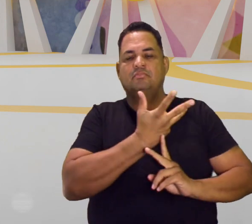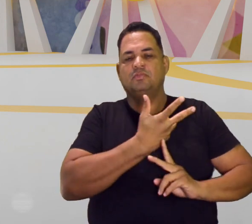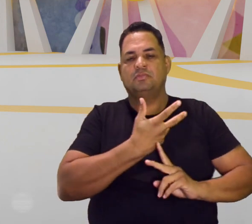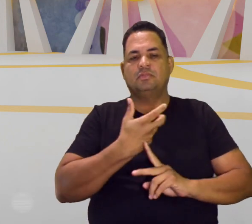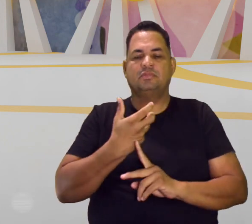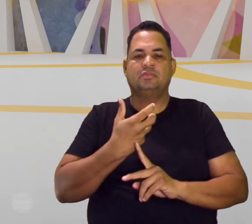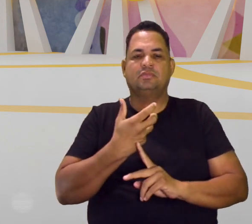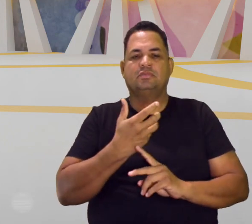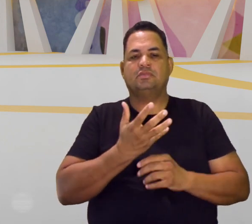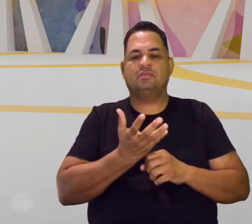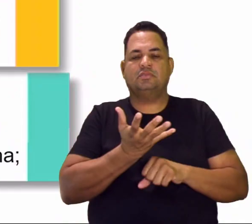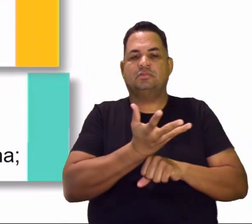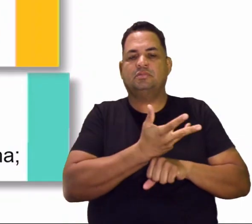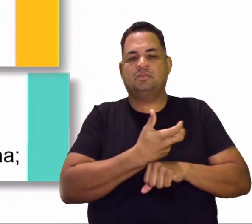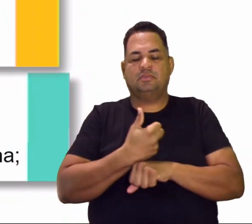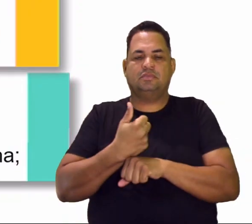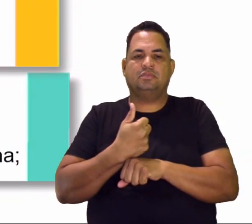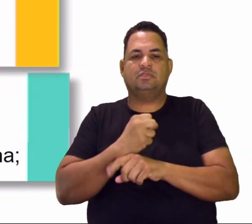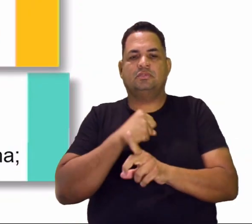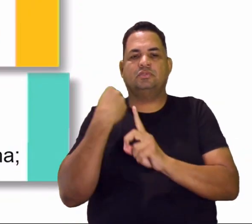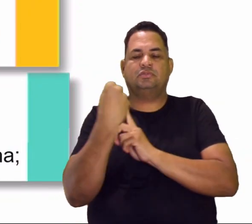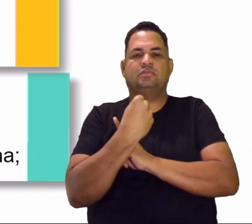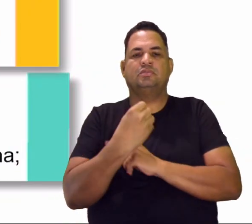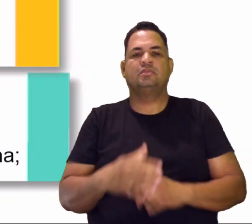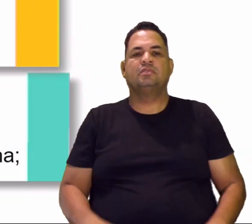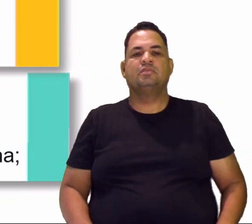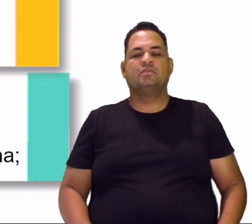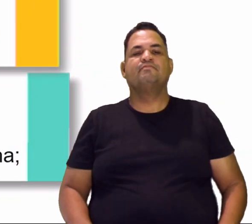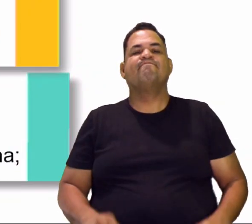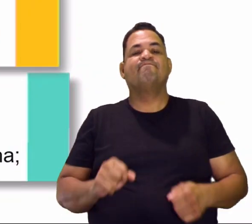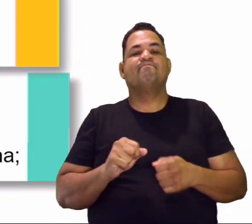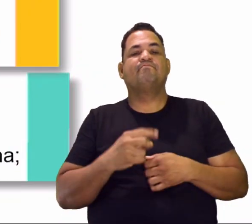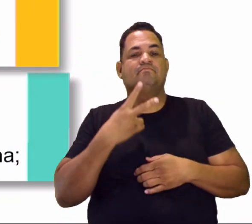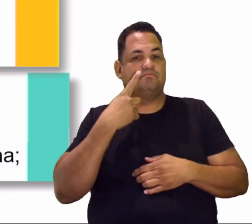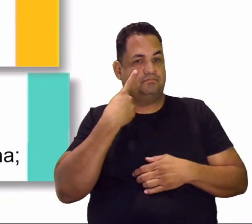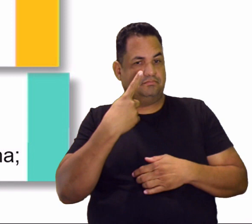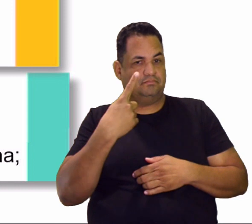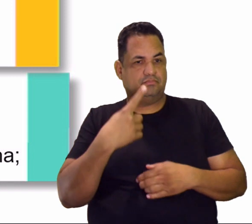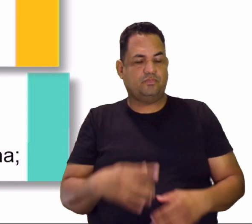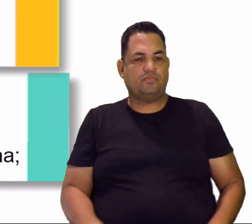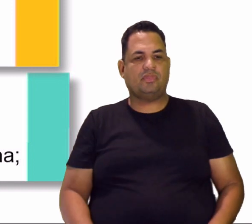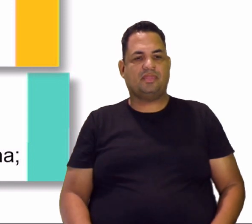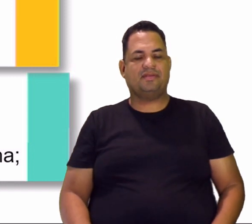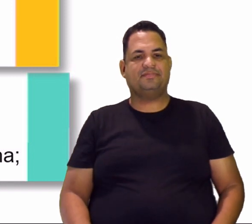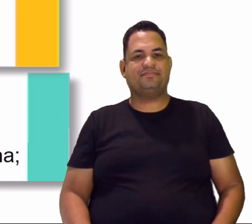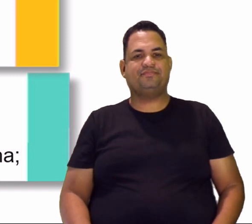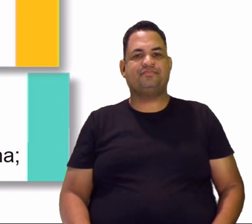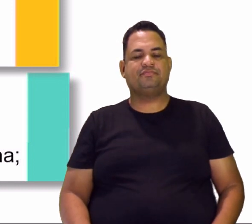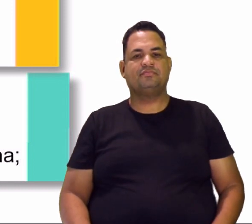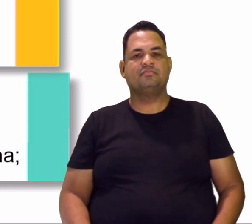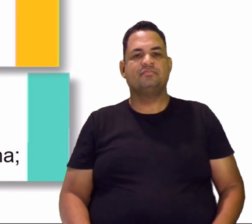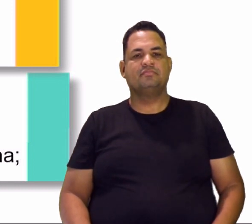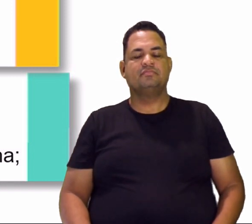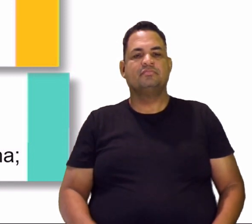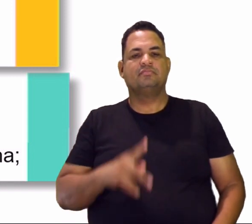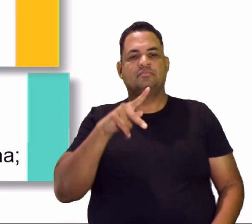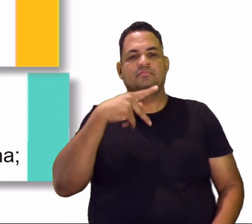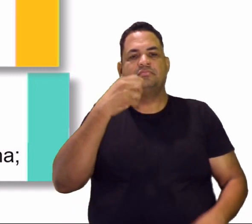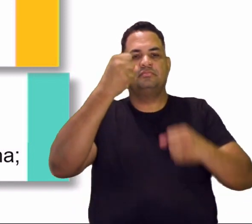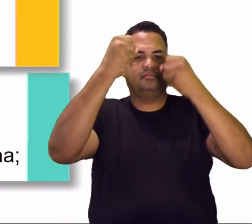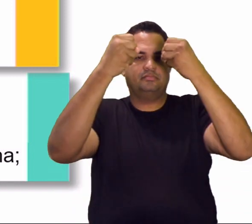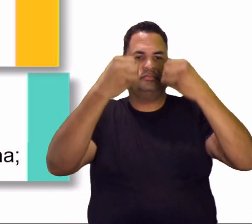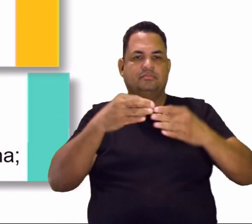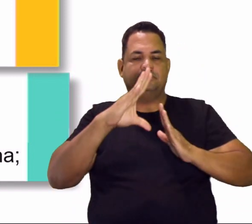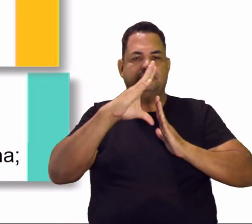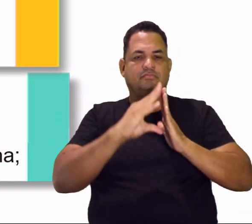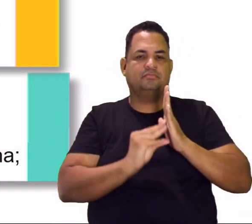Sociologia, tá bom? Então, vamos ao quadro para a gente fazer essa revisão, né? Então, nós vamos falar sobre esses